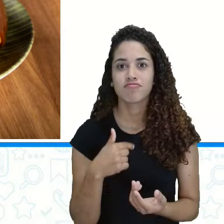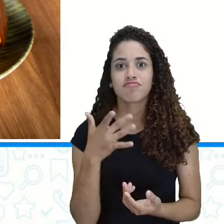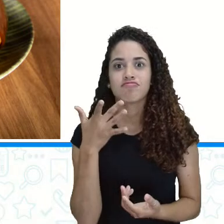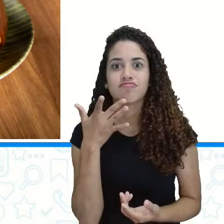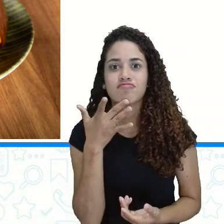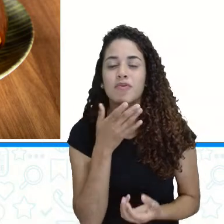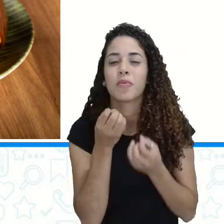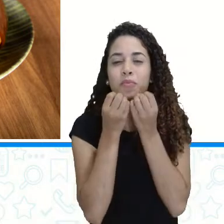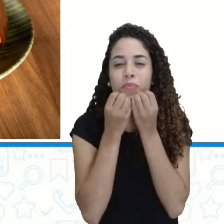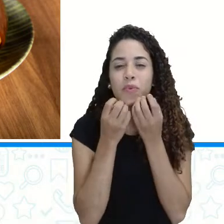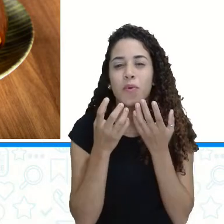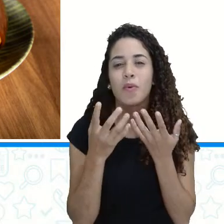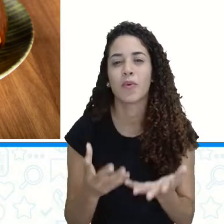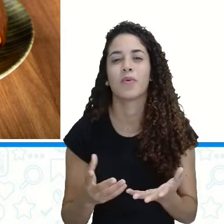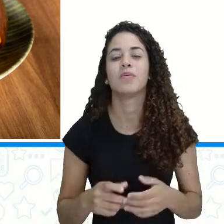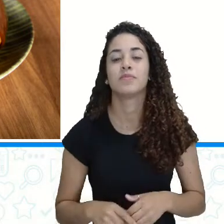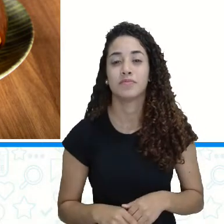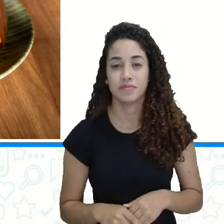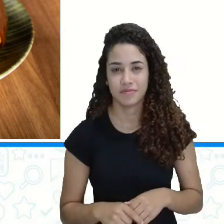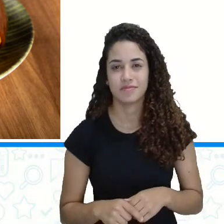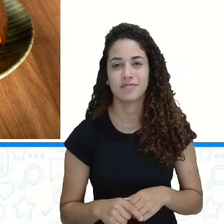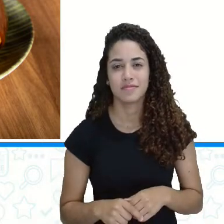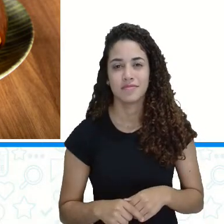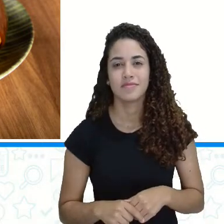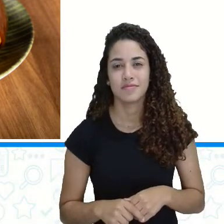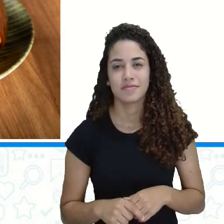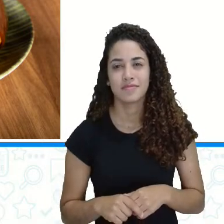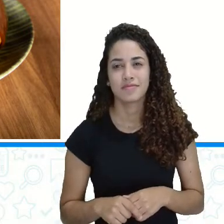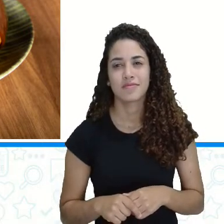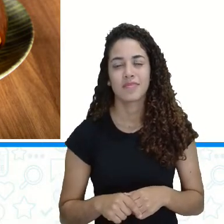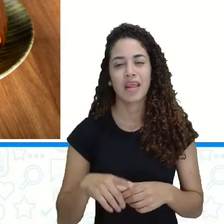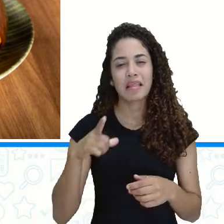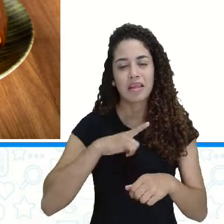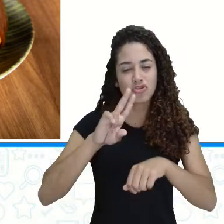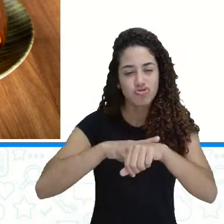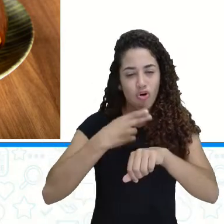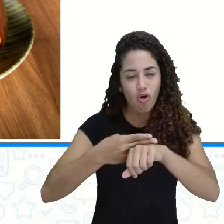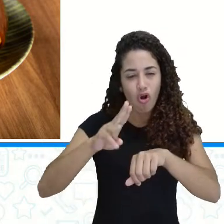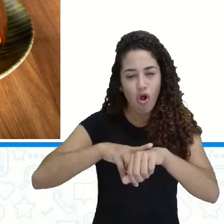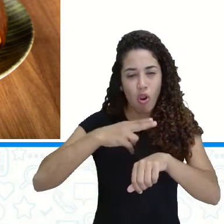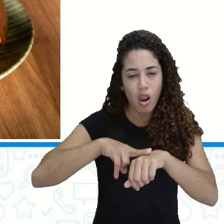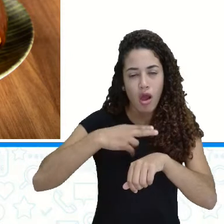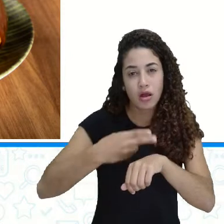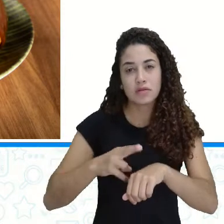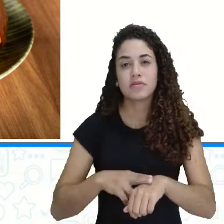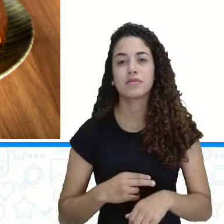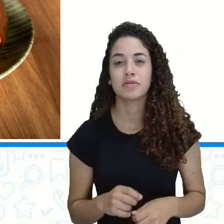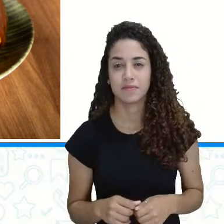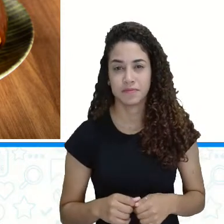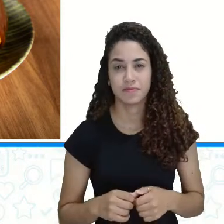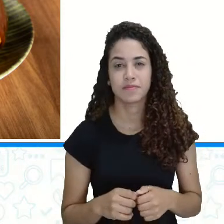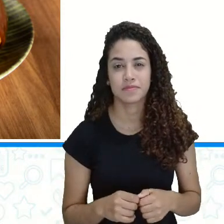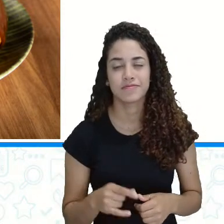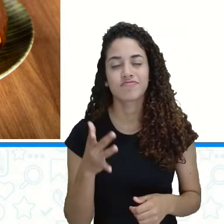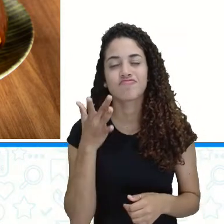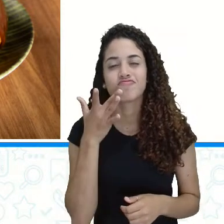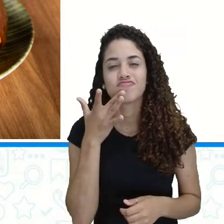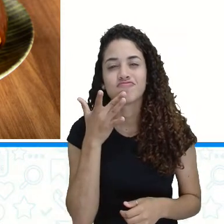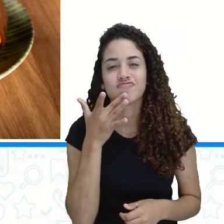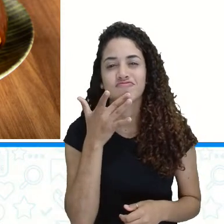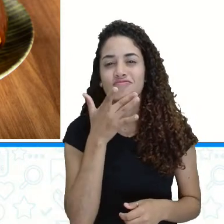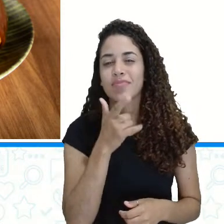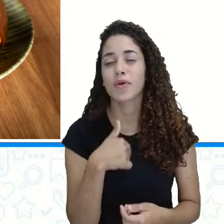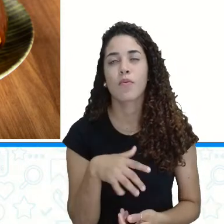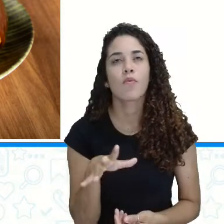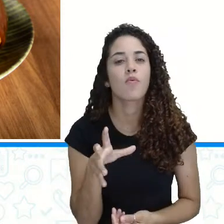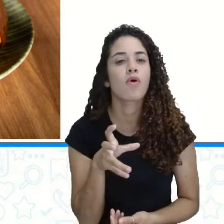jeitinho aí, olha. Bom demais. Eita, com essa calda de chocolate, com esse brigadeiro no meio. Delícioso. Eu